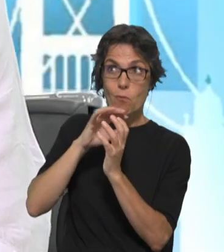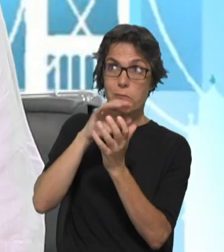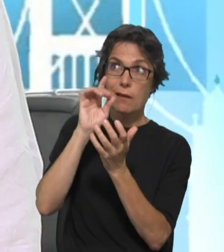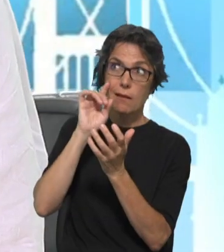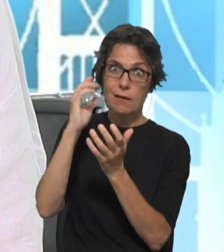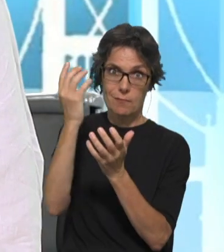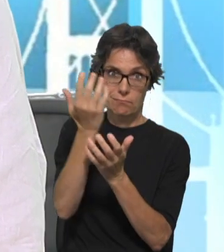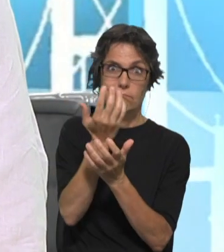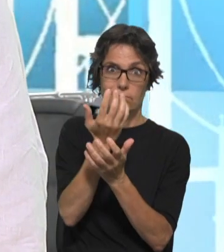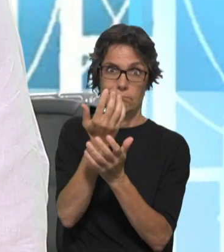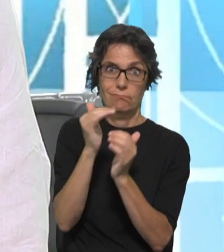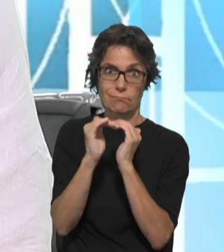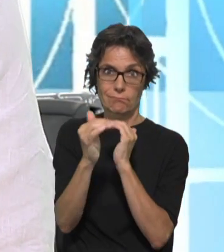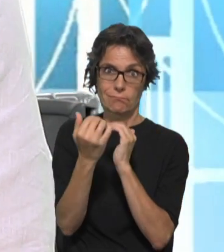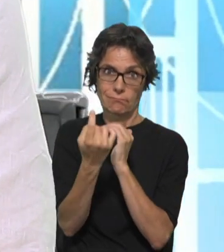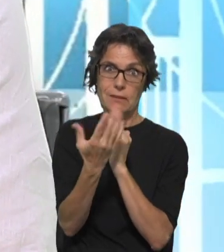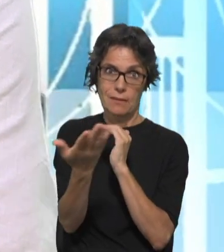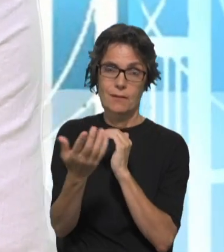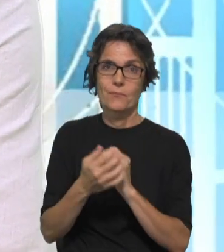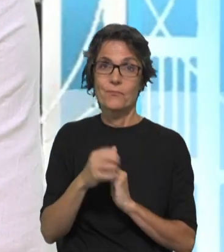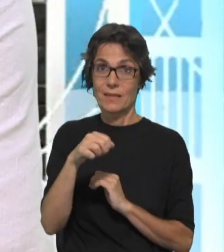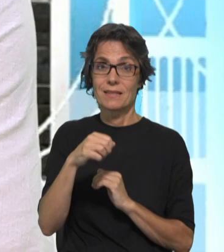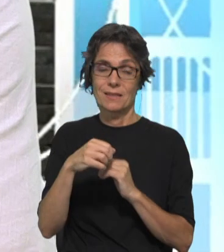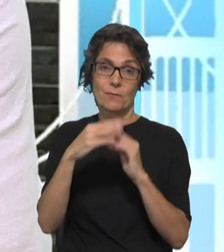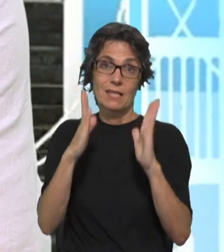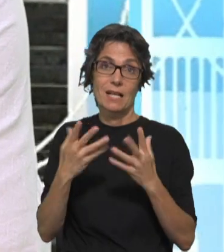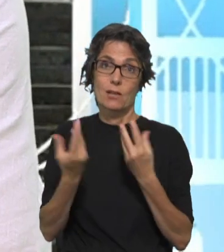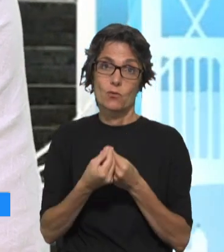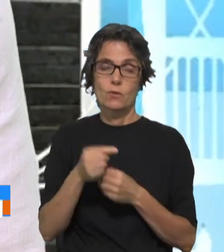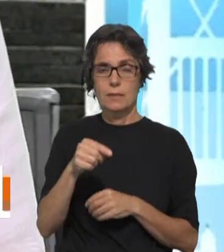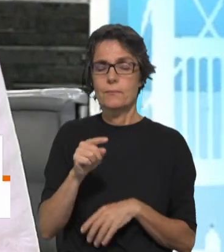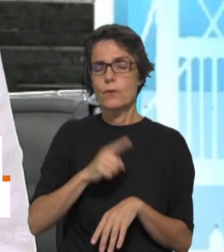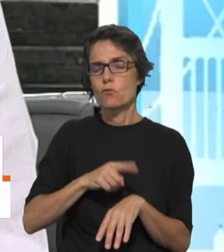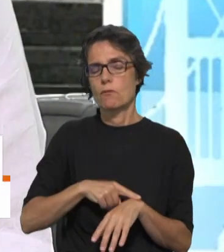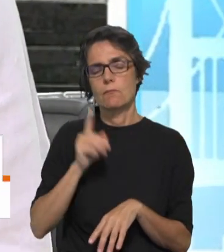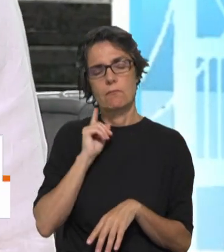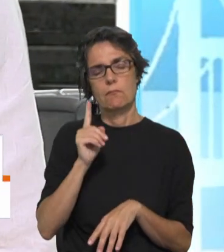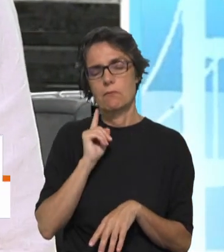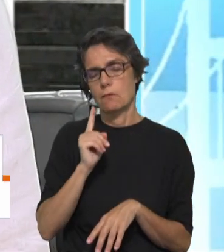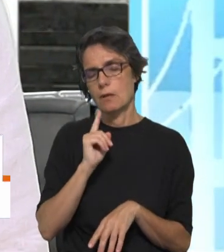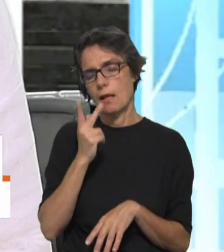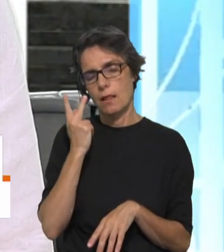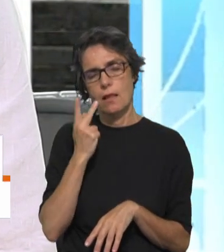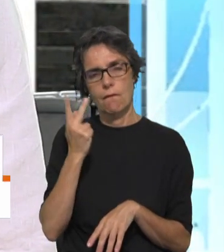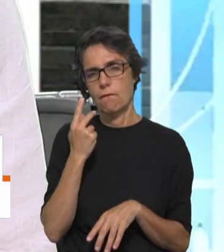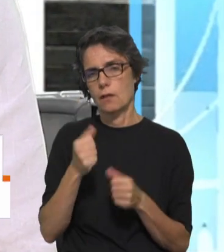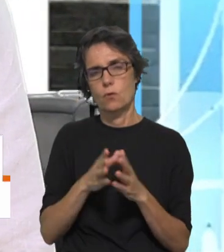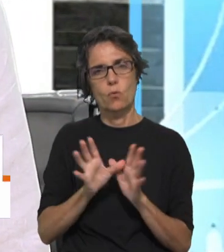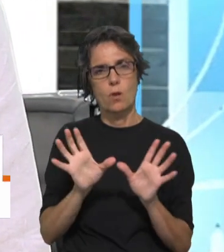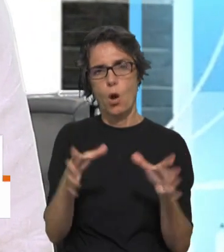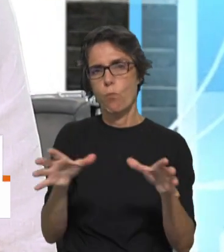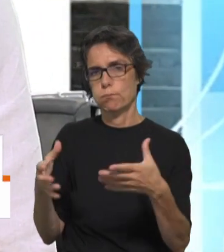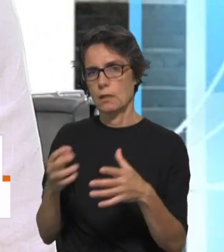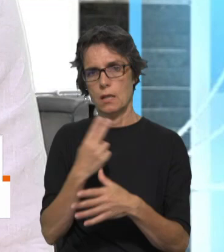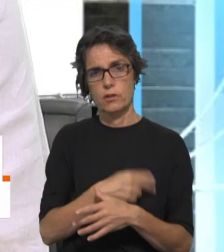sustentabilidade que é preciso que ela tenha. Exatamente. É um tempo importante para toda a vida das comunidades cristãs. E